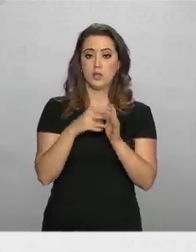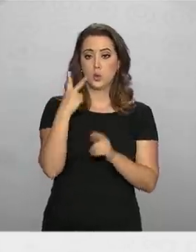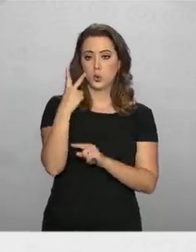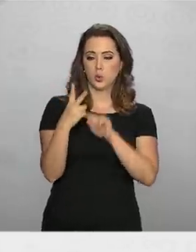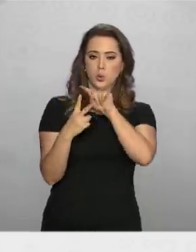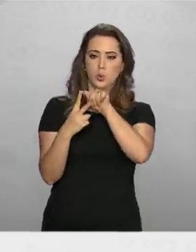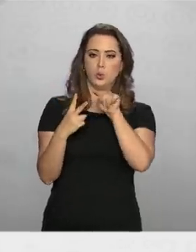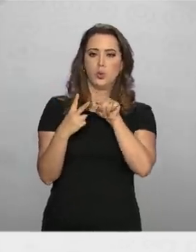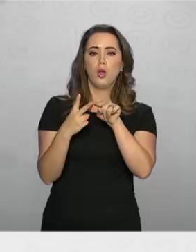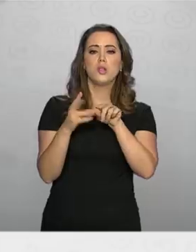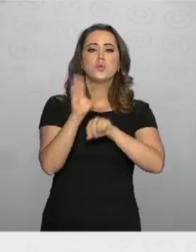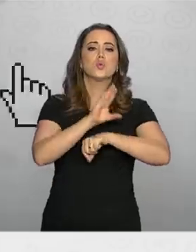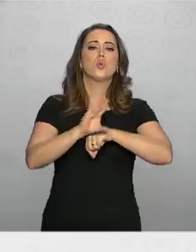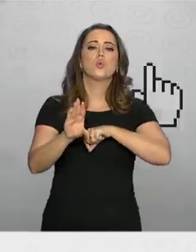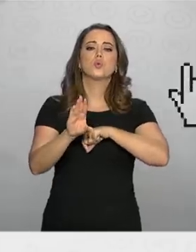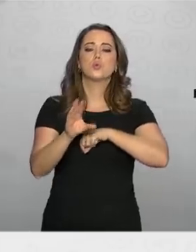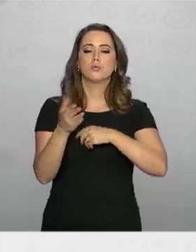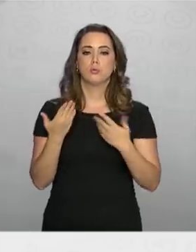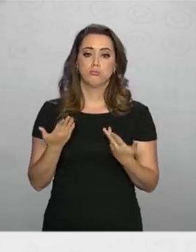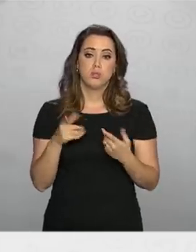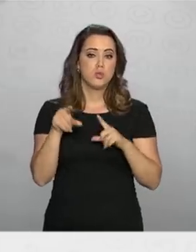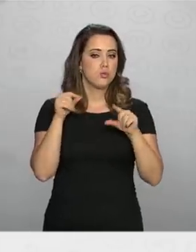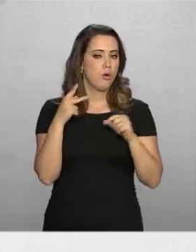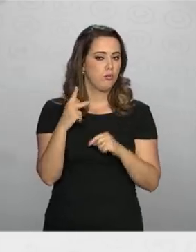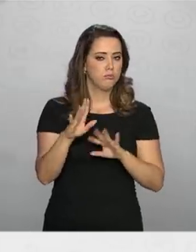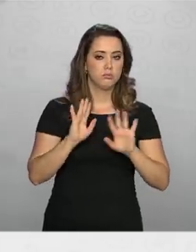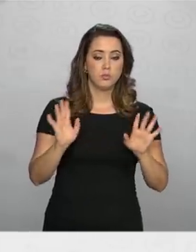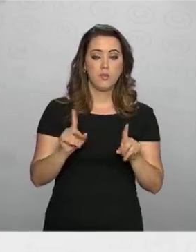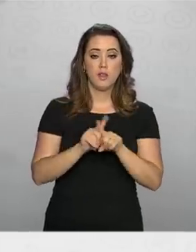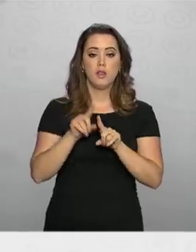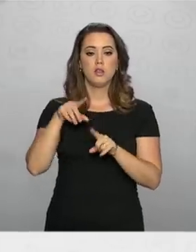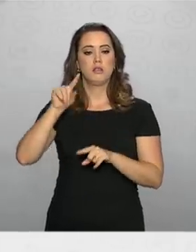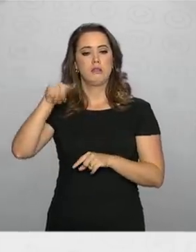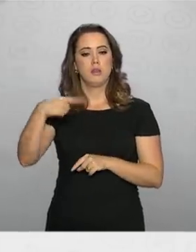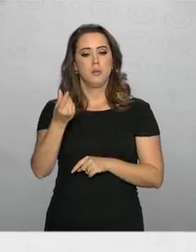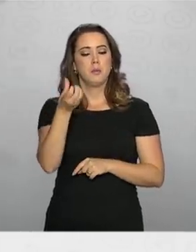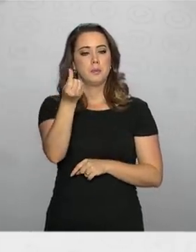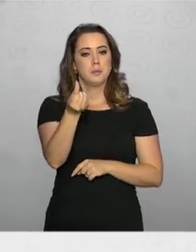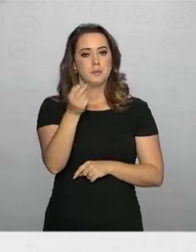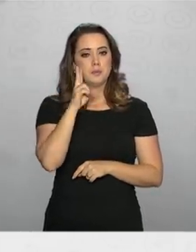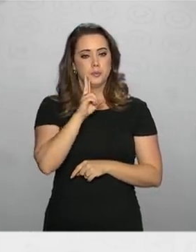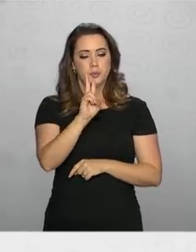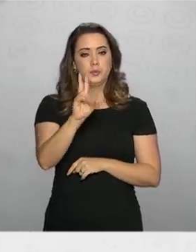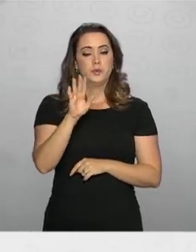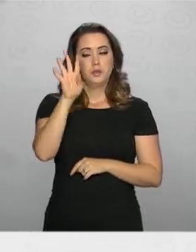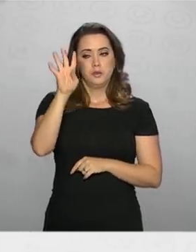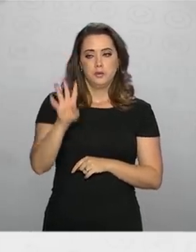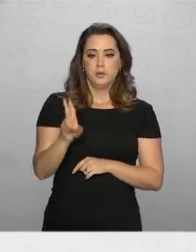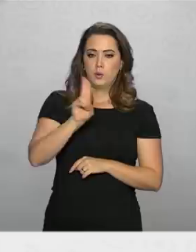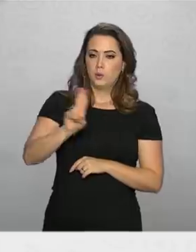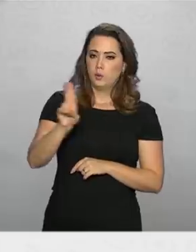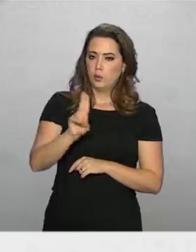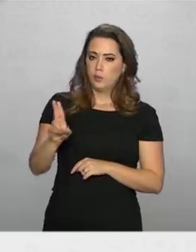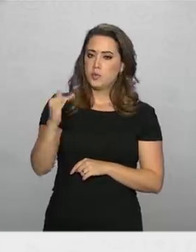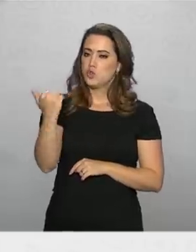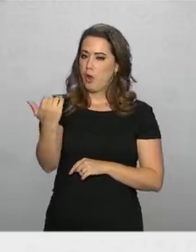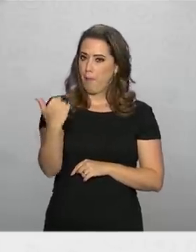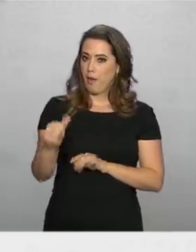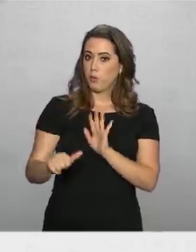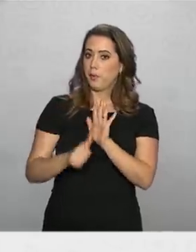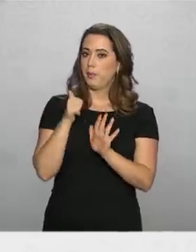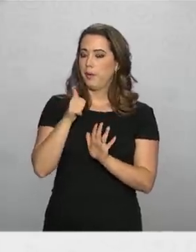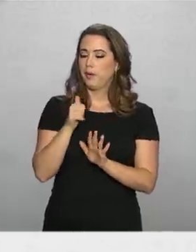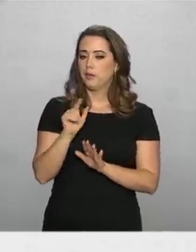opções de curso. No dia 6, você pode conferir a lista de candidatos pré-selecionados na primeira chamada. Quem foi